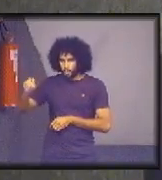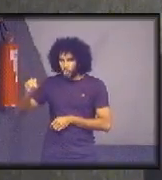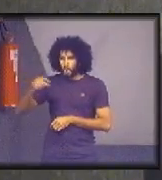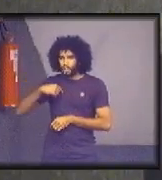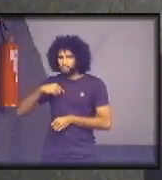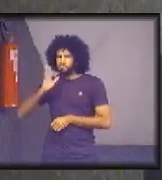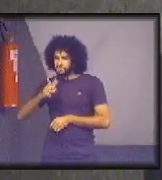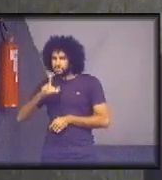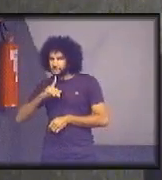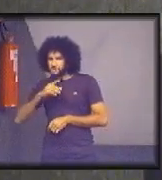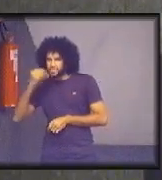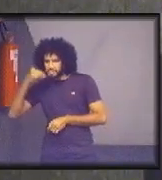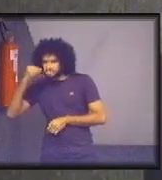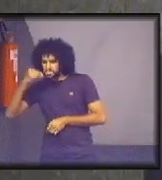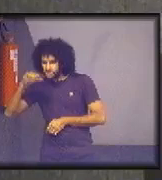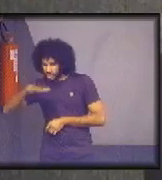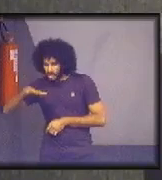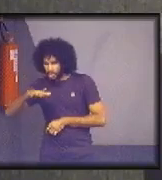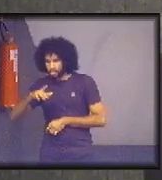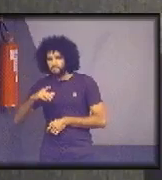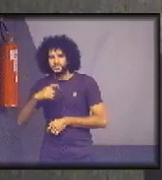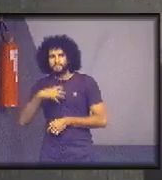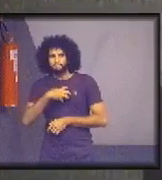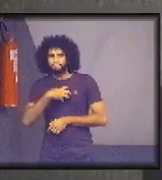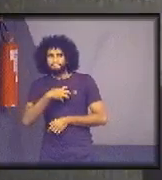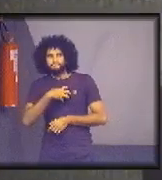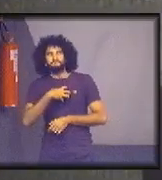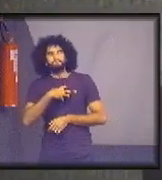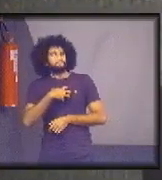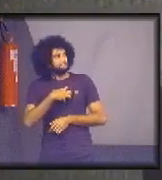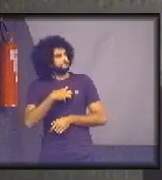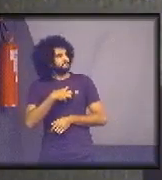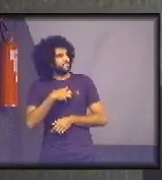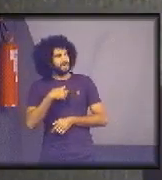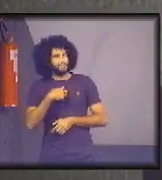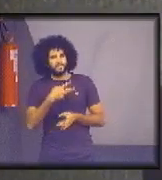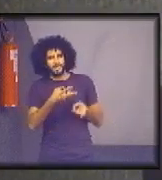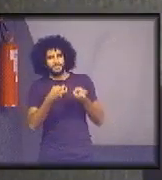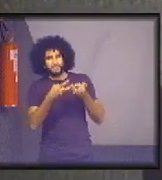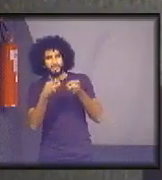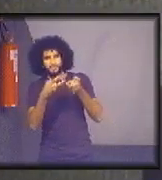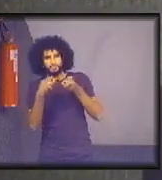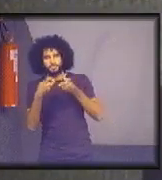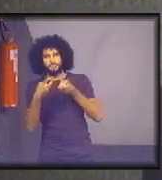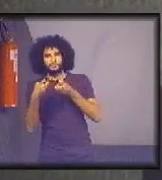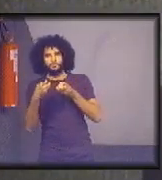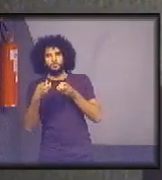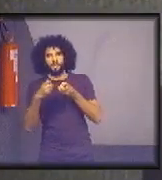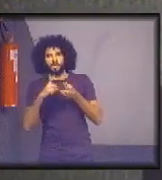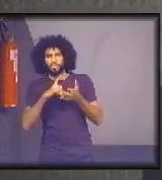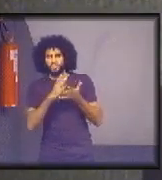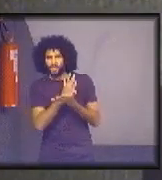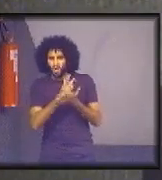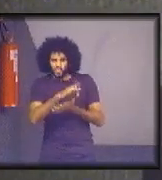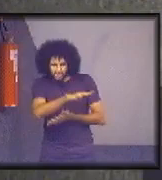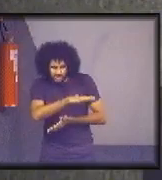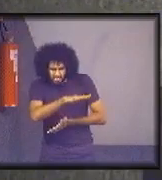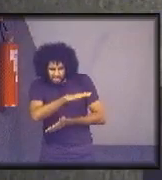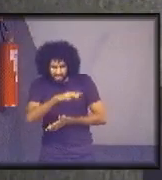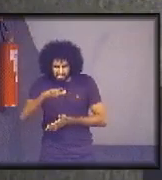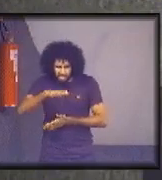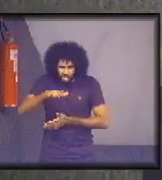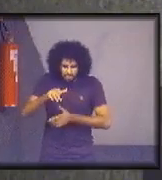nessa área e eu me sensibilizei observando algumas áreas do tribunal,